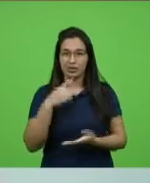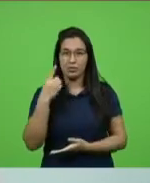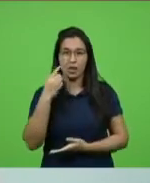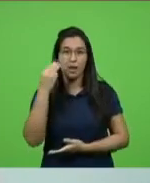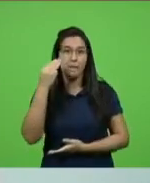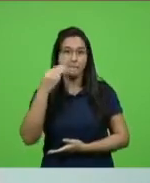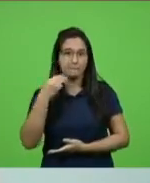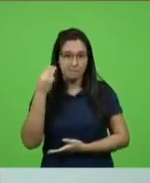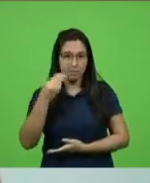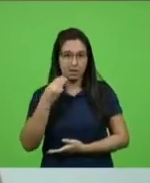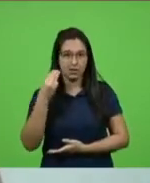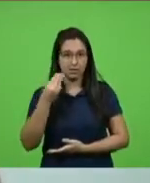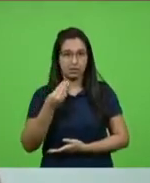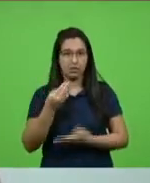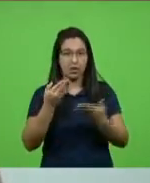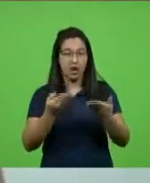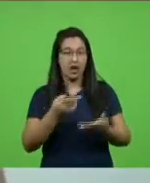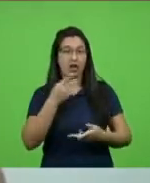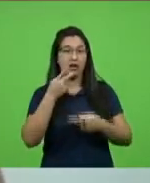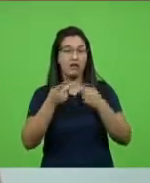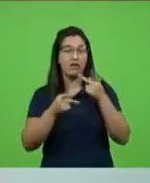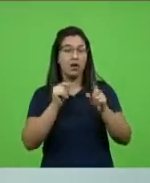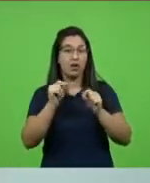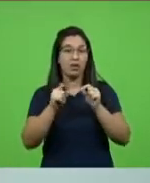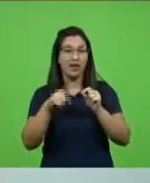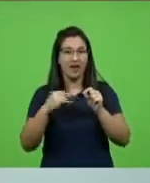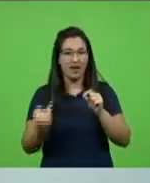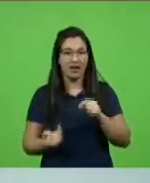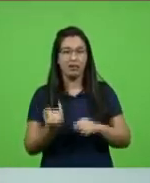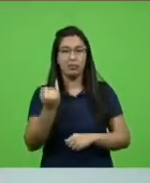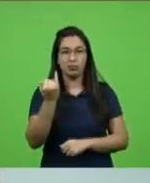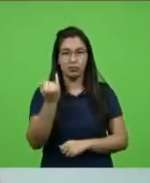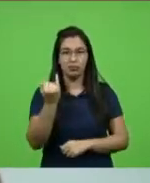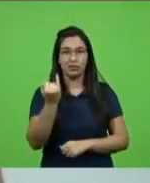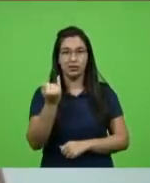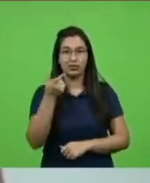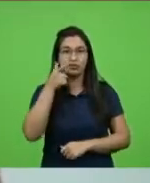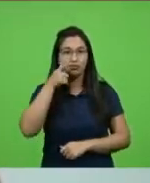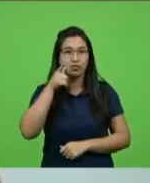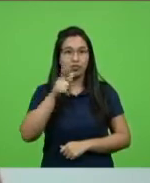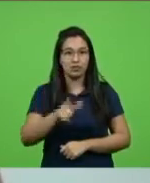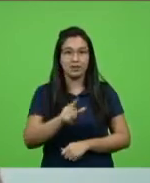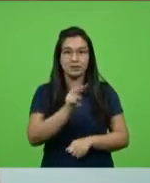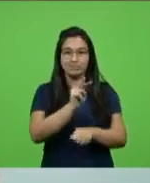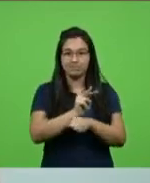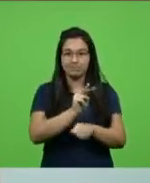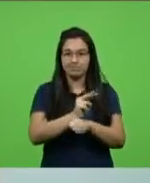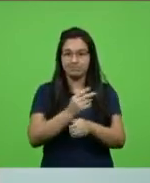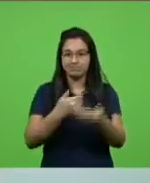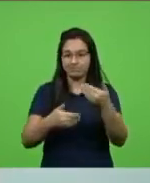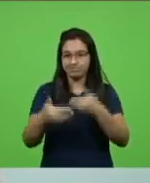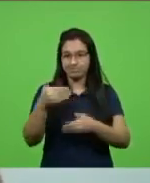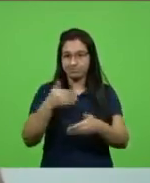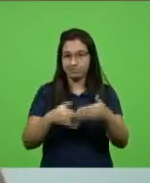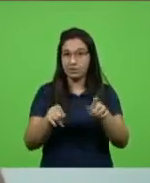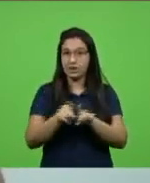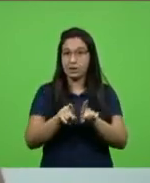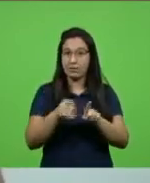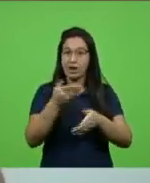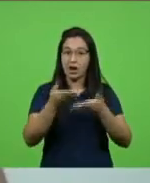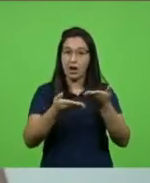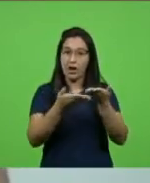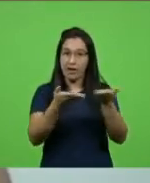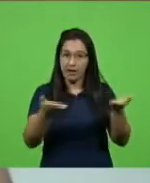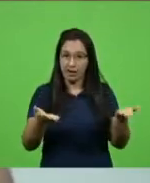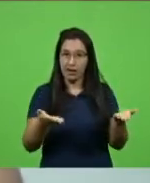ele coloca a importância de a gente alcançar meios de proteção para os setores econômicos